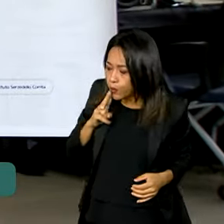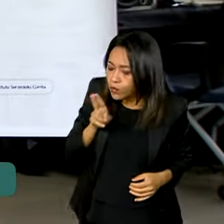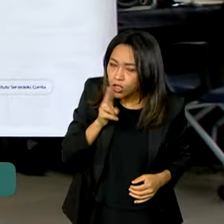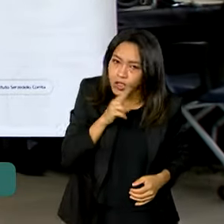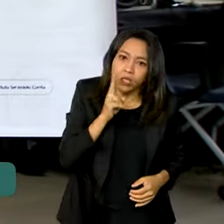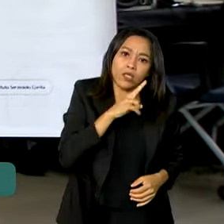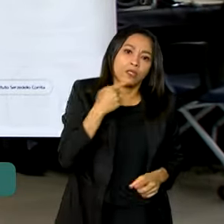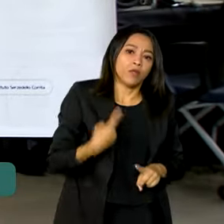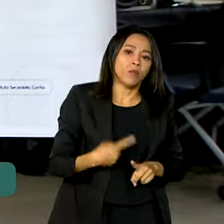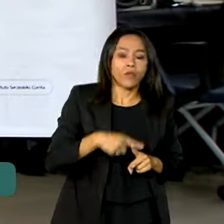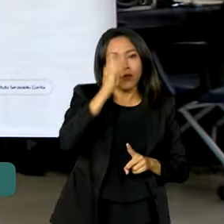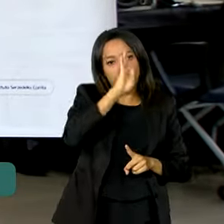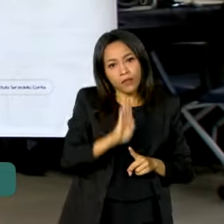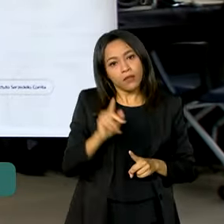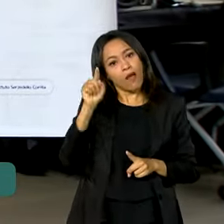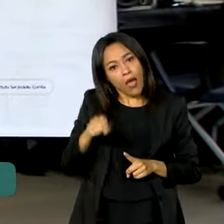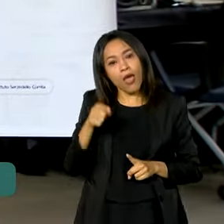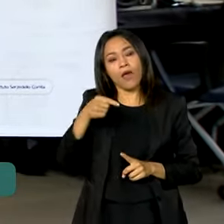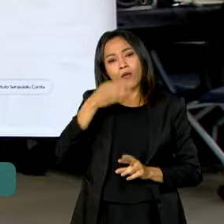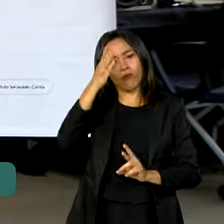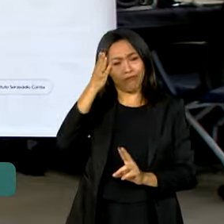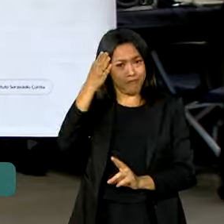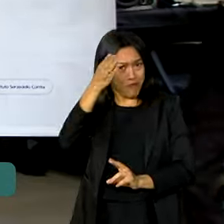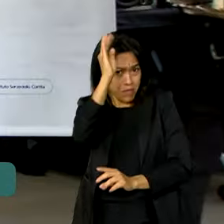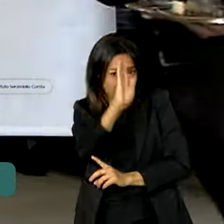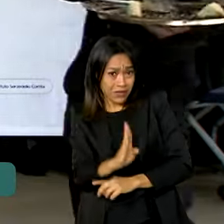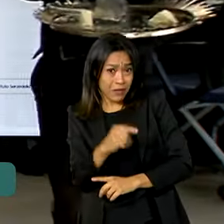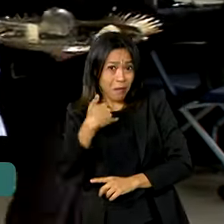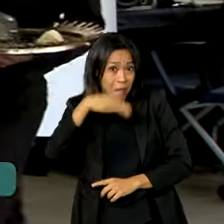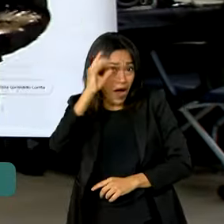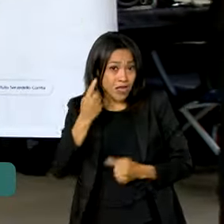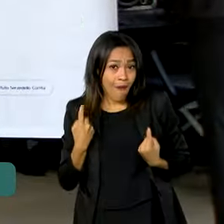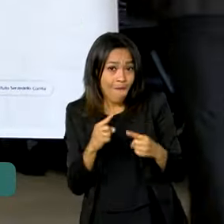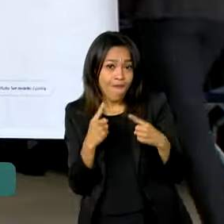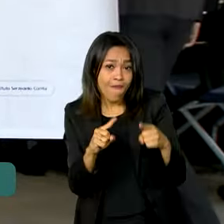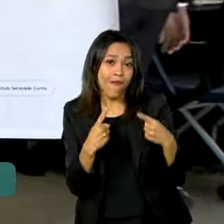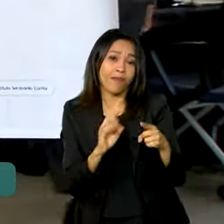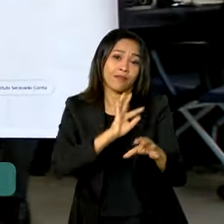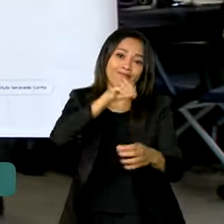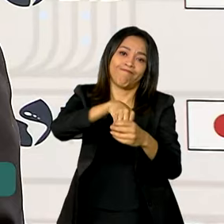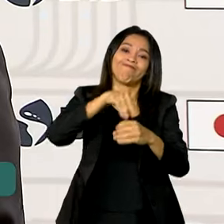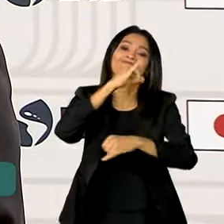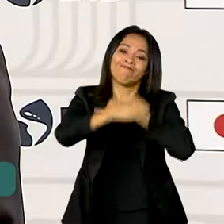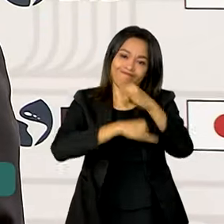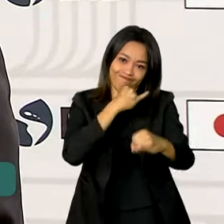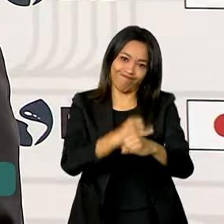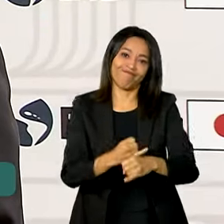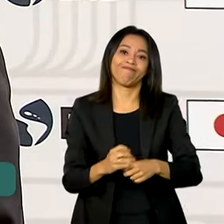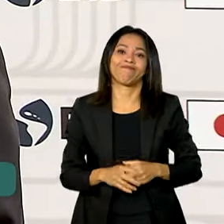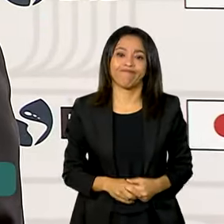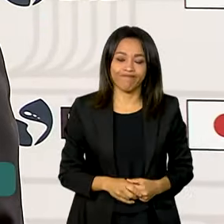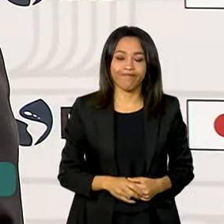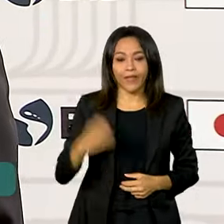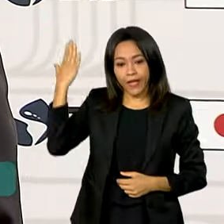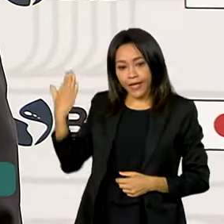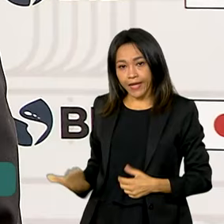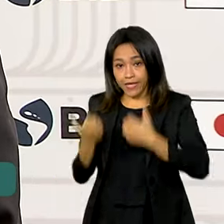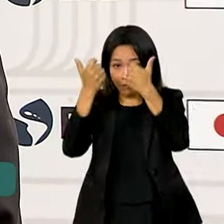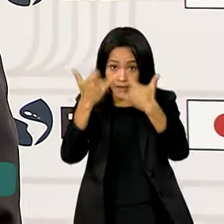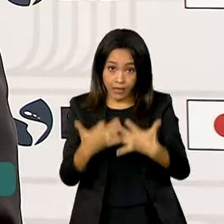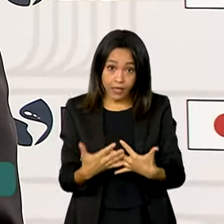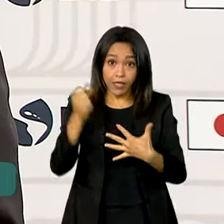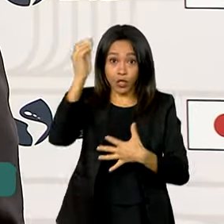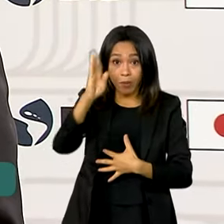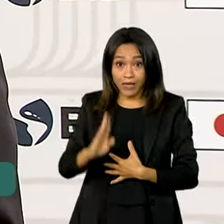já que o Brasil é um dos países mais atacados em ambientes virtuais. O Brasil é um país muito